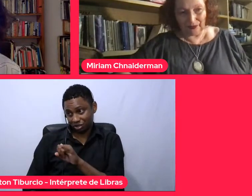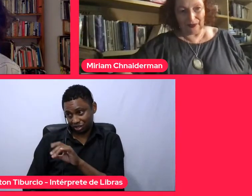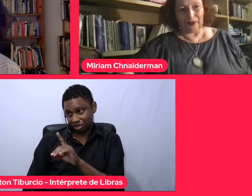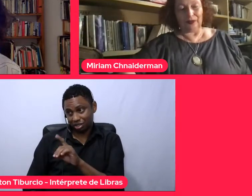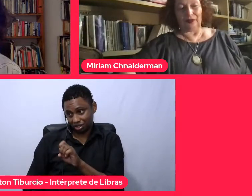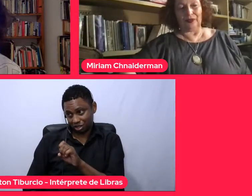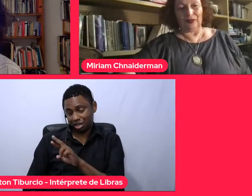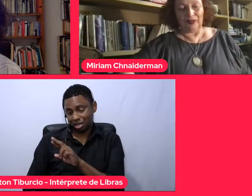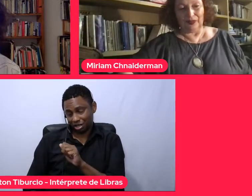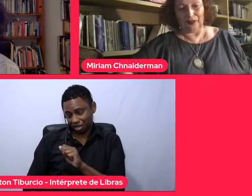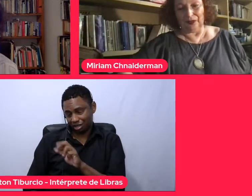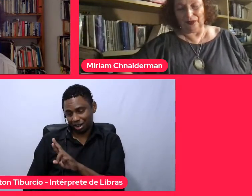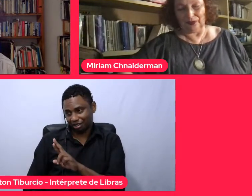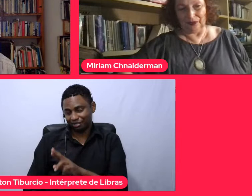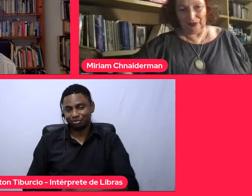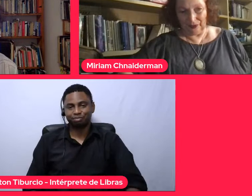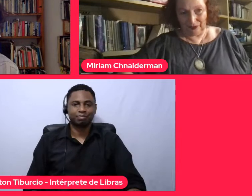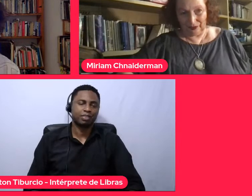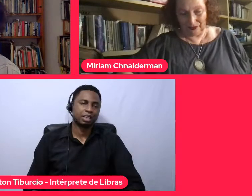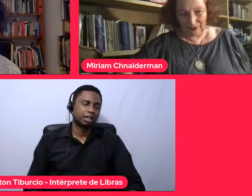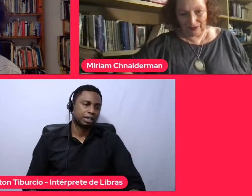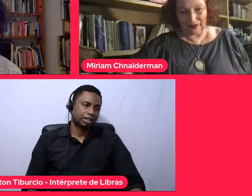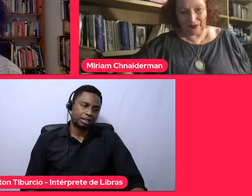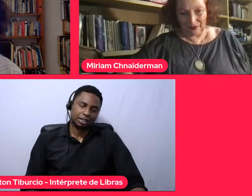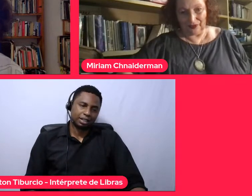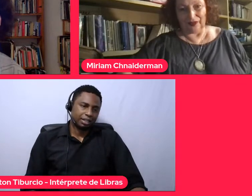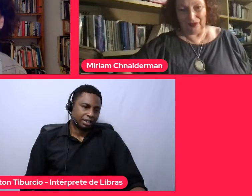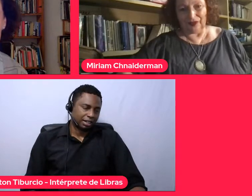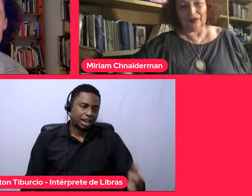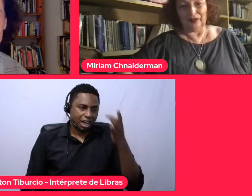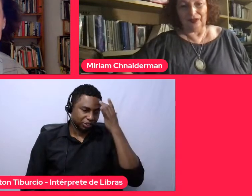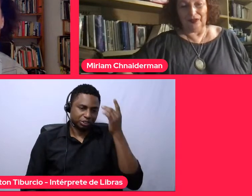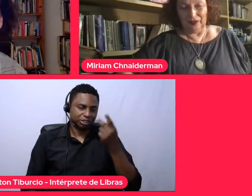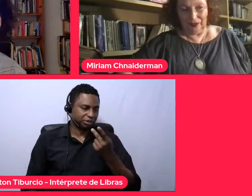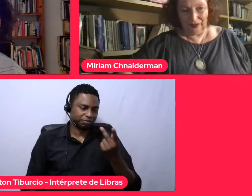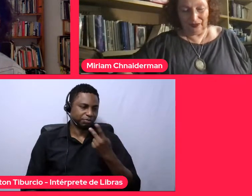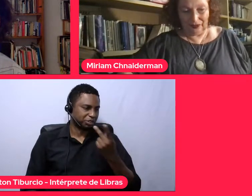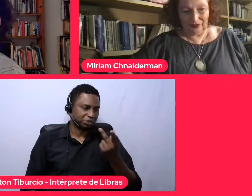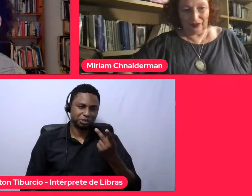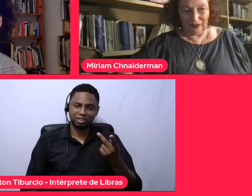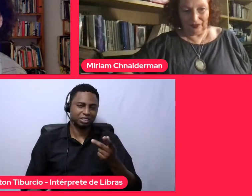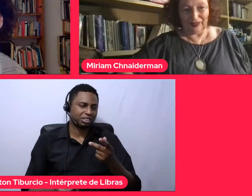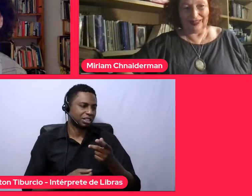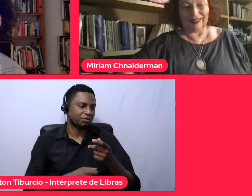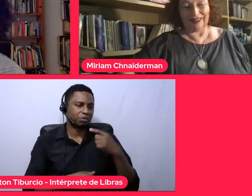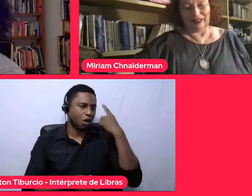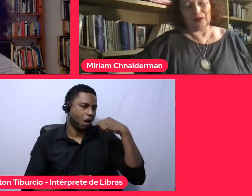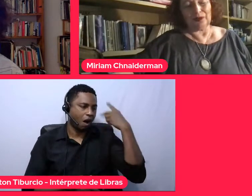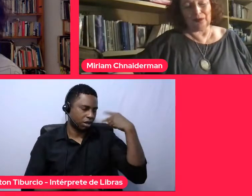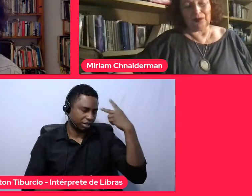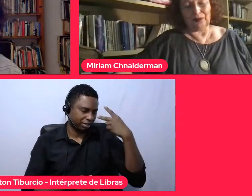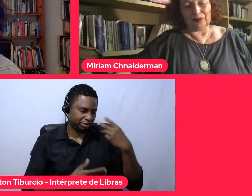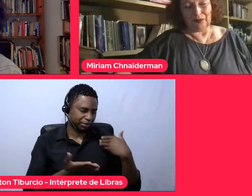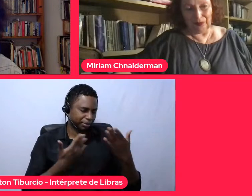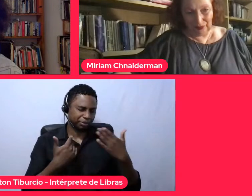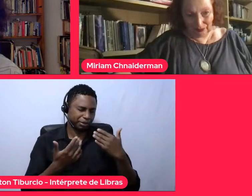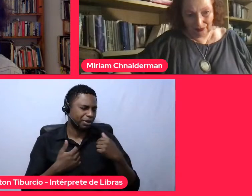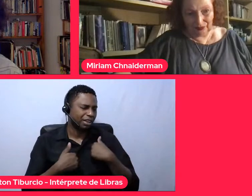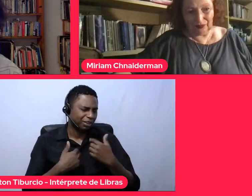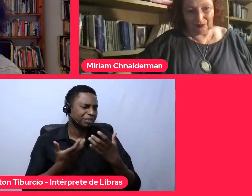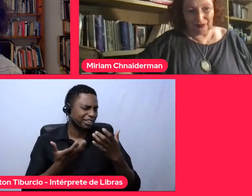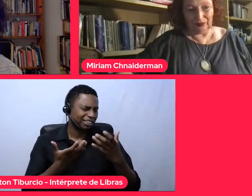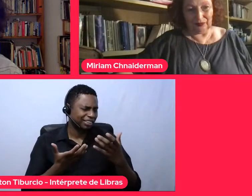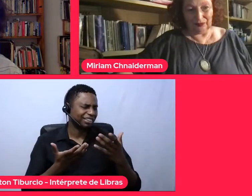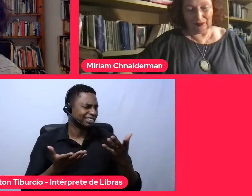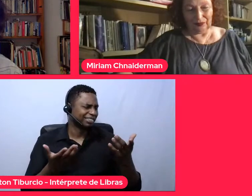Bom, eu acho que a gente poderia ficar horas aqui conversando, porque a conversa está muito boa, eu gostaria de te ouvir muito ainda